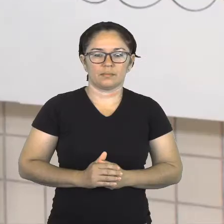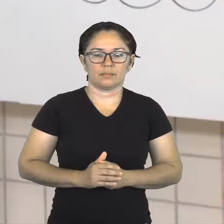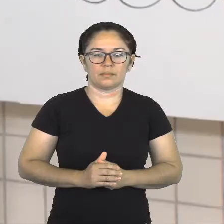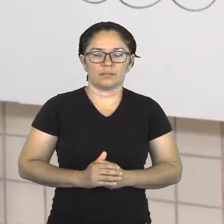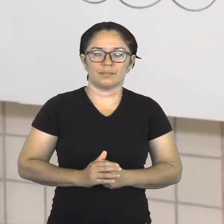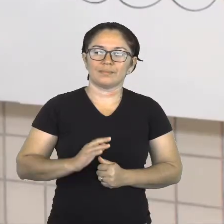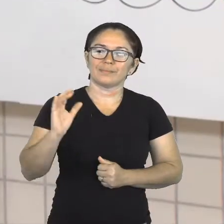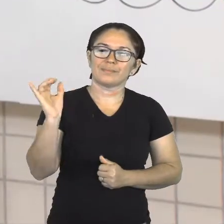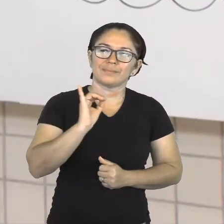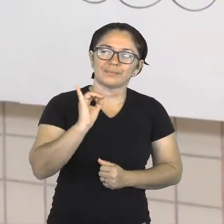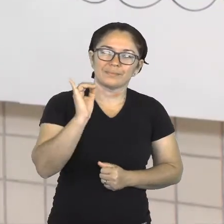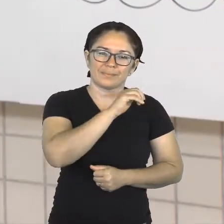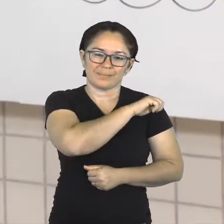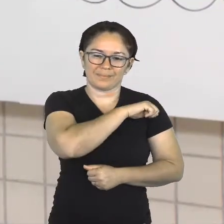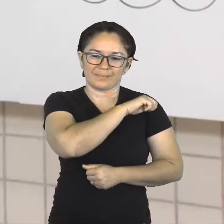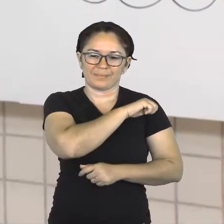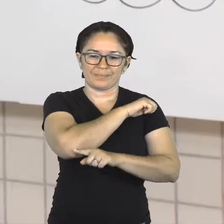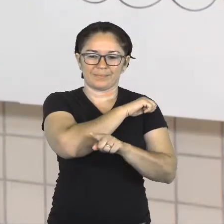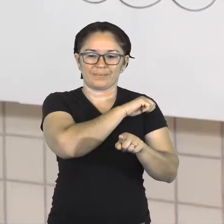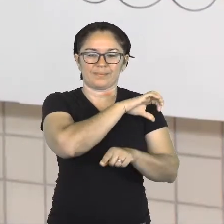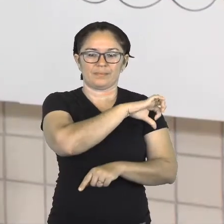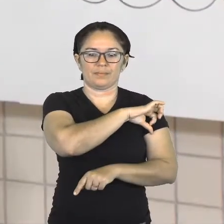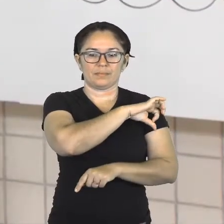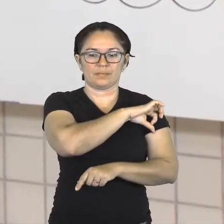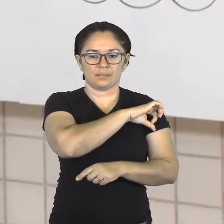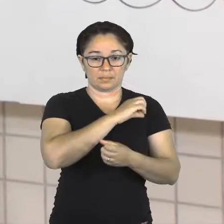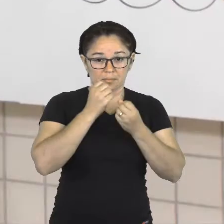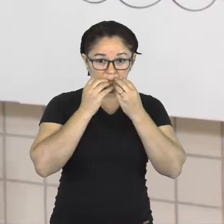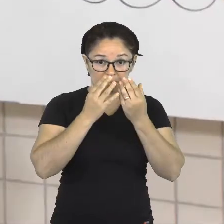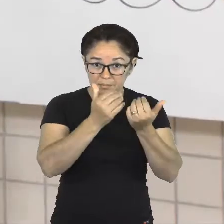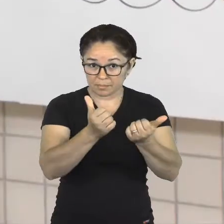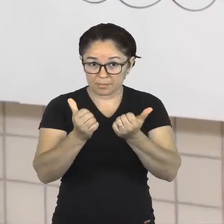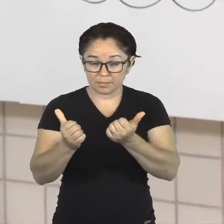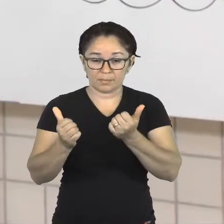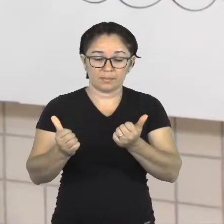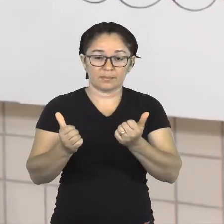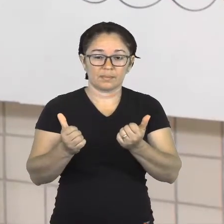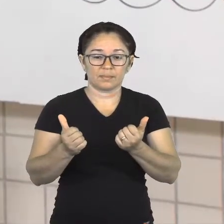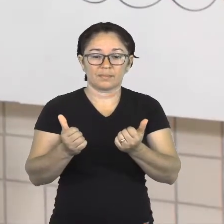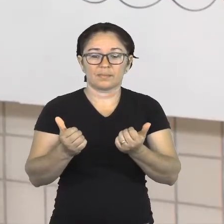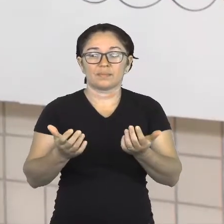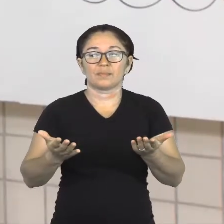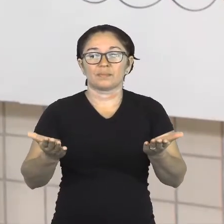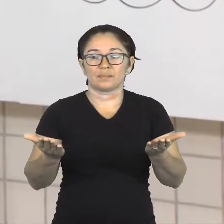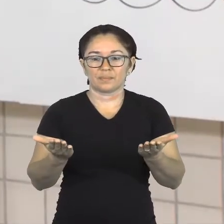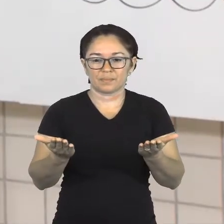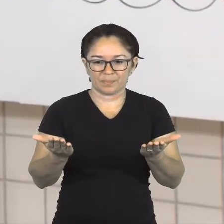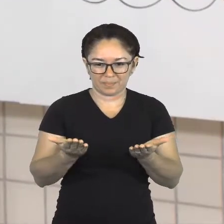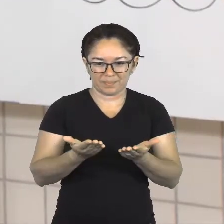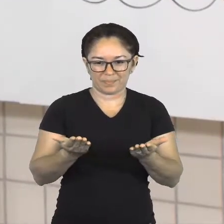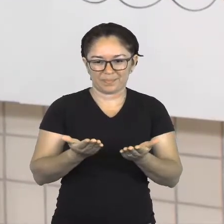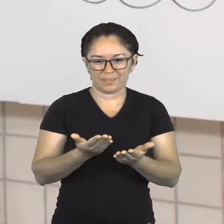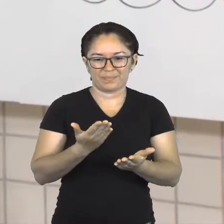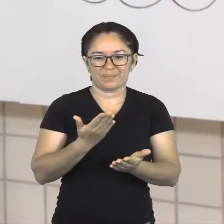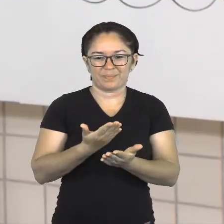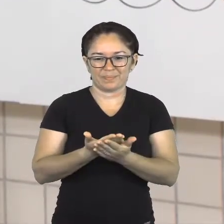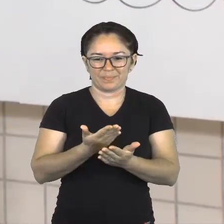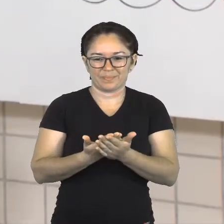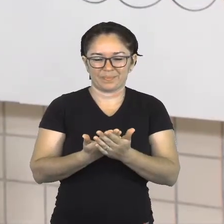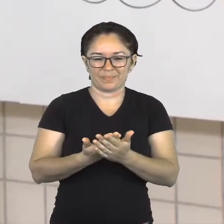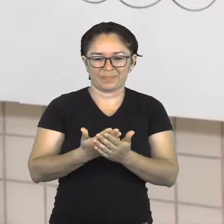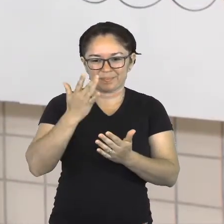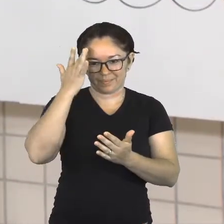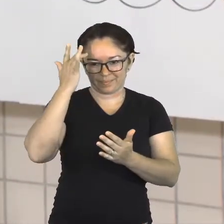Olá estudantes de 9º ano, como vocês estão? Tudo bem? Vamos para mais uma quinzena de estudos em